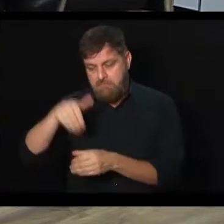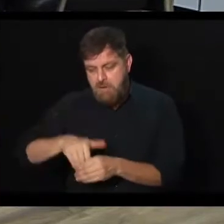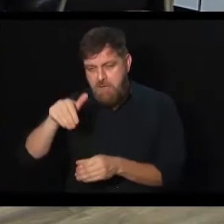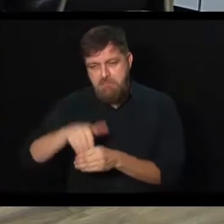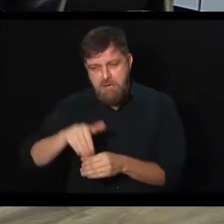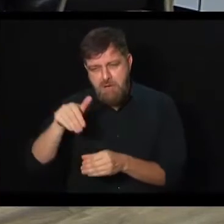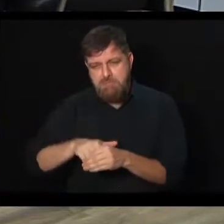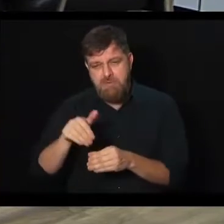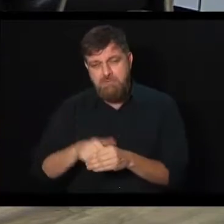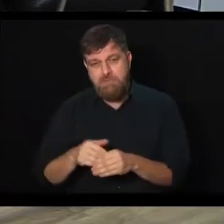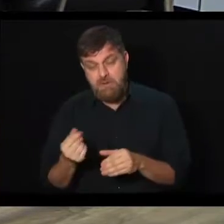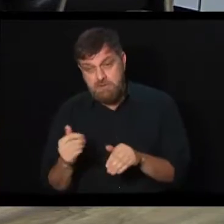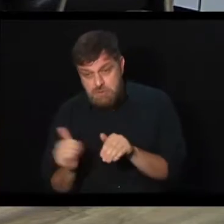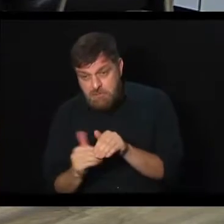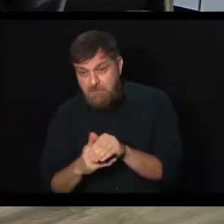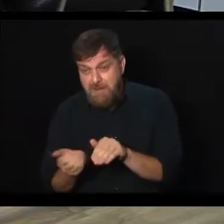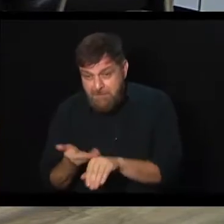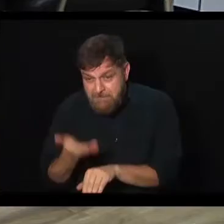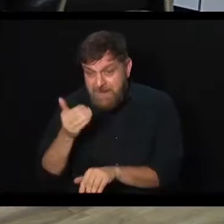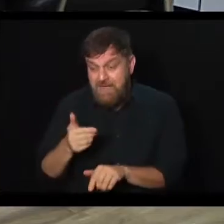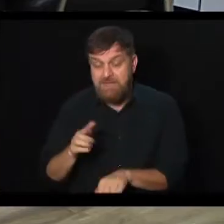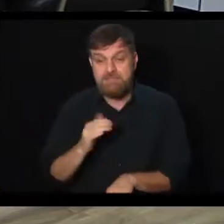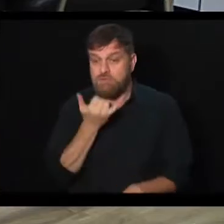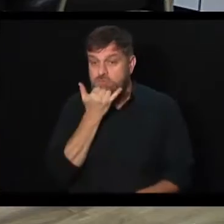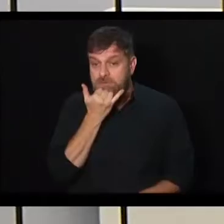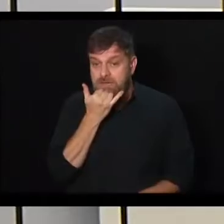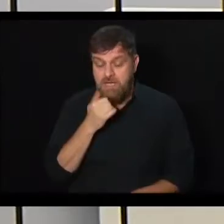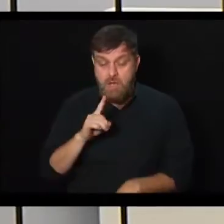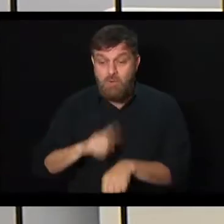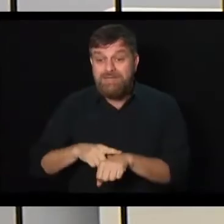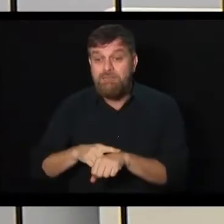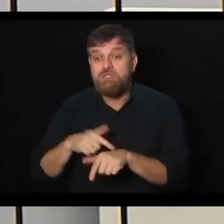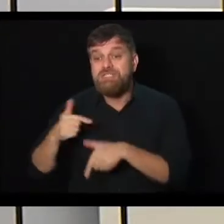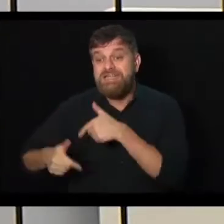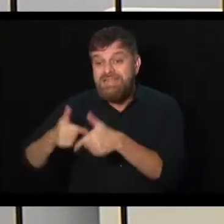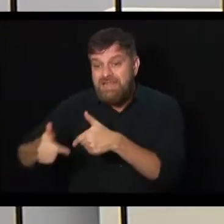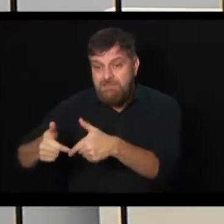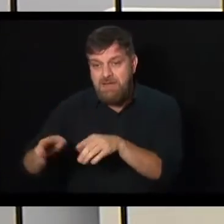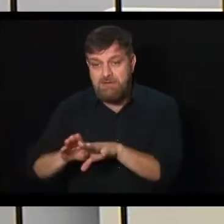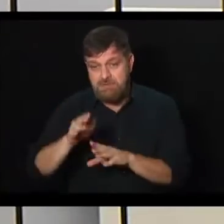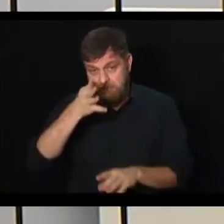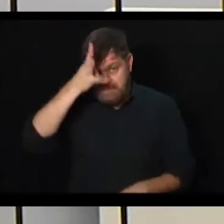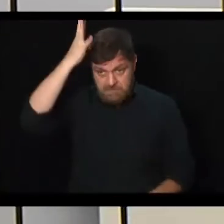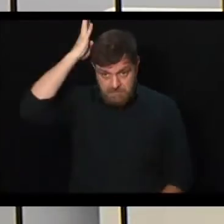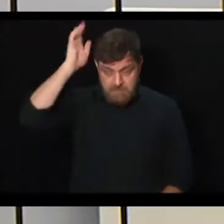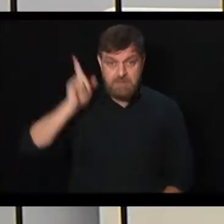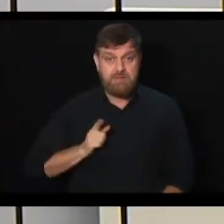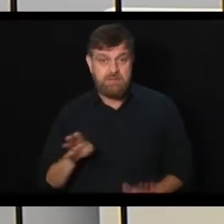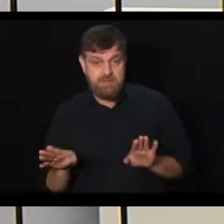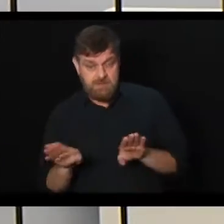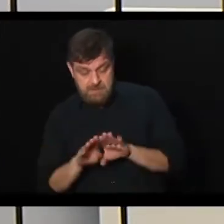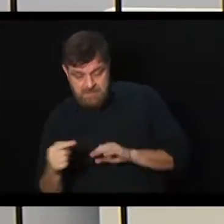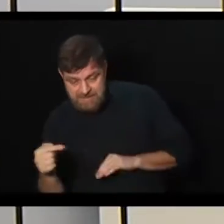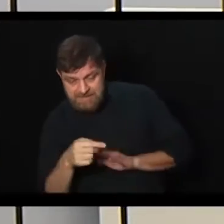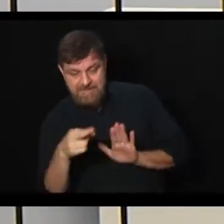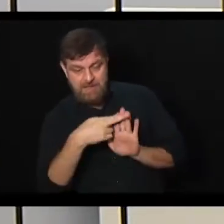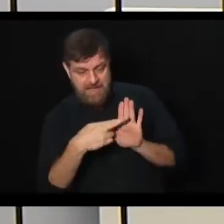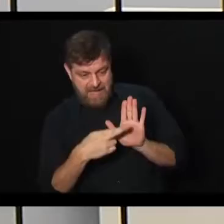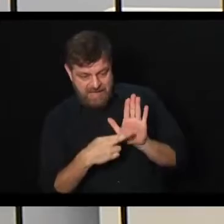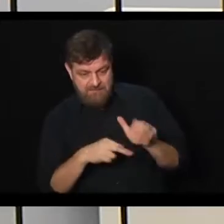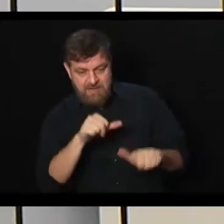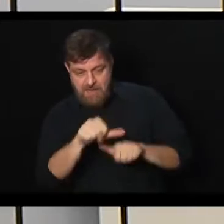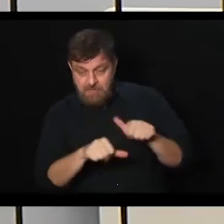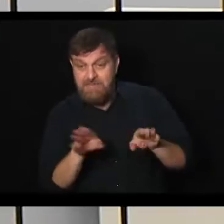enfim, tempo de serviço, na verdade, não tempo de contribuição, tempo de serviço dos policiais e bombeiros. Então, também está tramitando uma reforma que vai atacar,